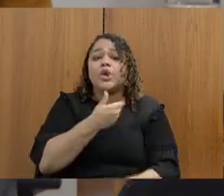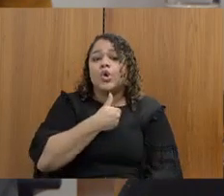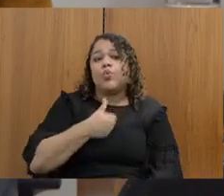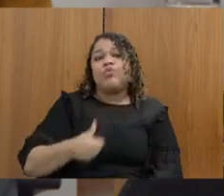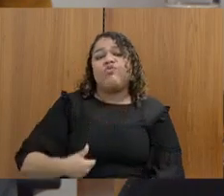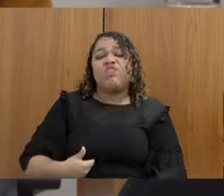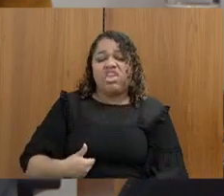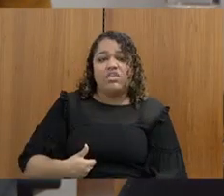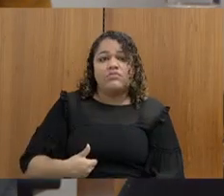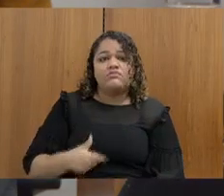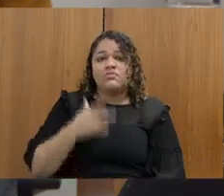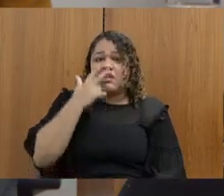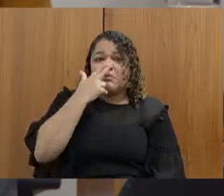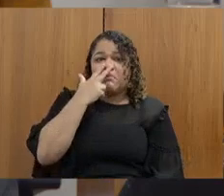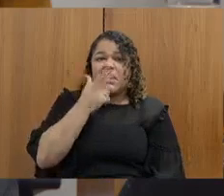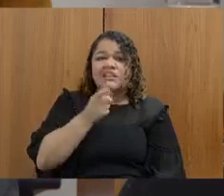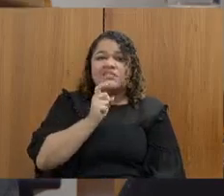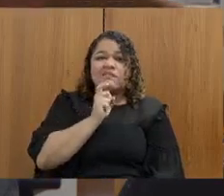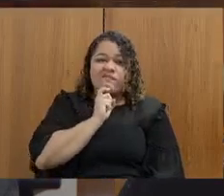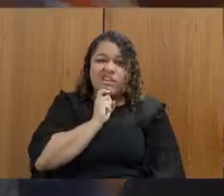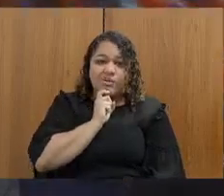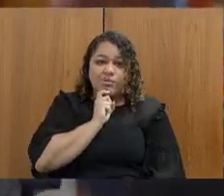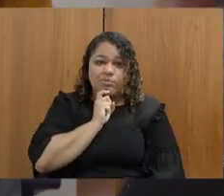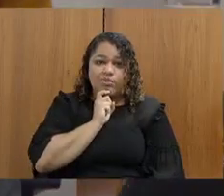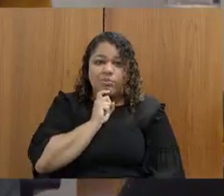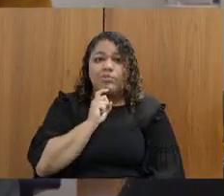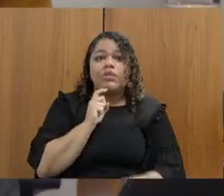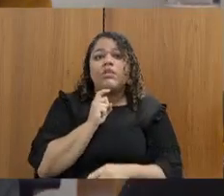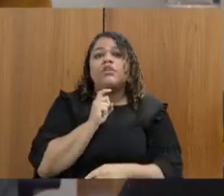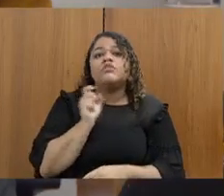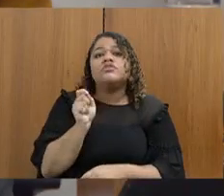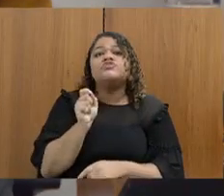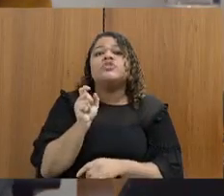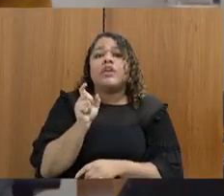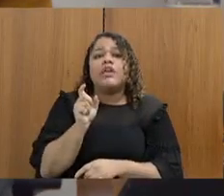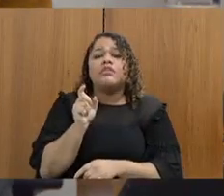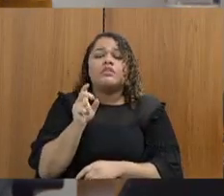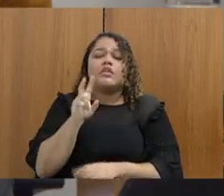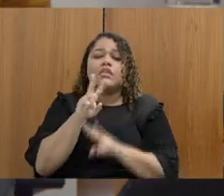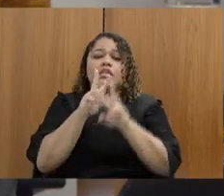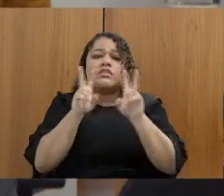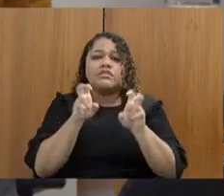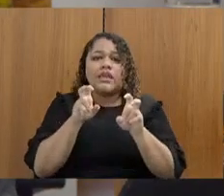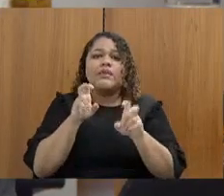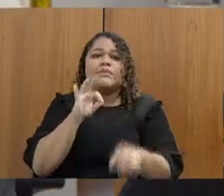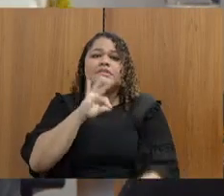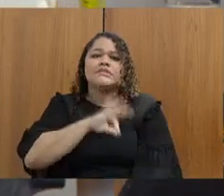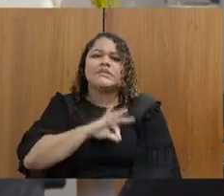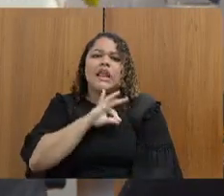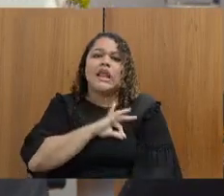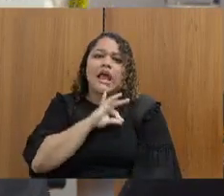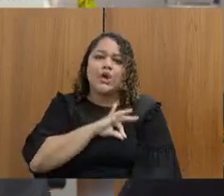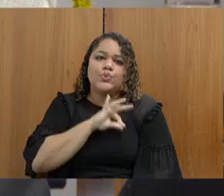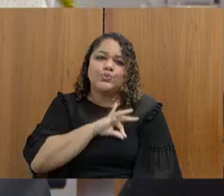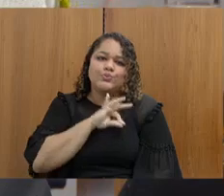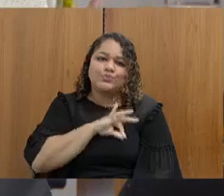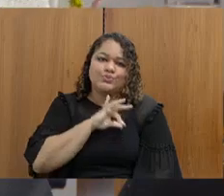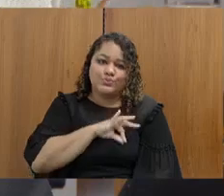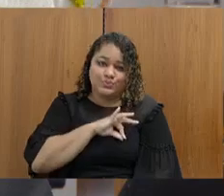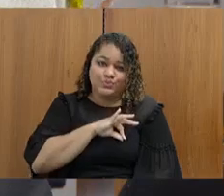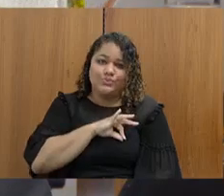salarial em relação às forças, que não será exatamente o objeto dessa